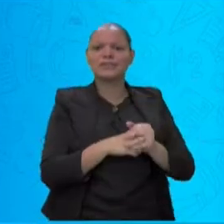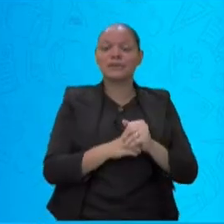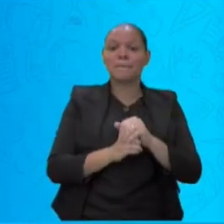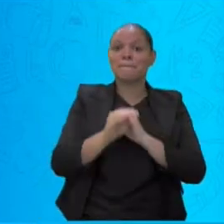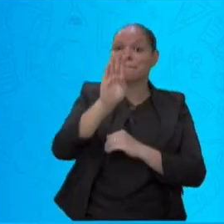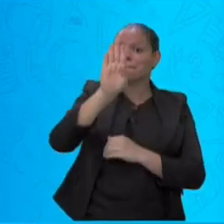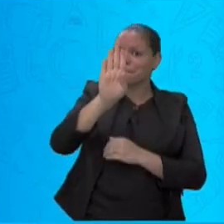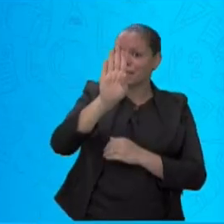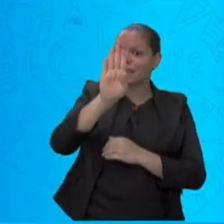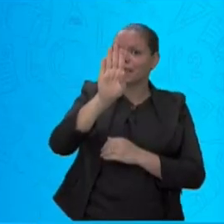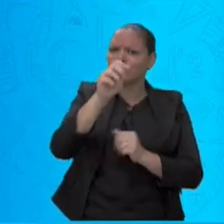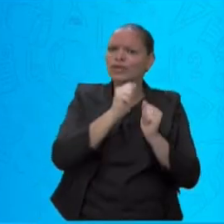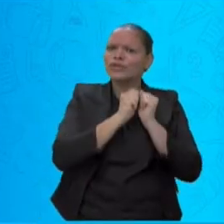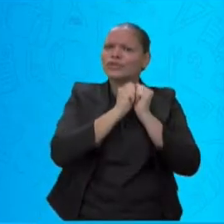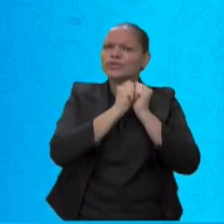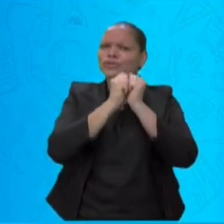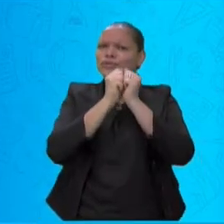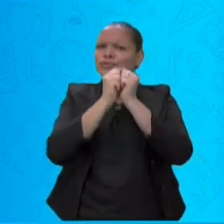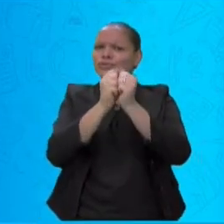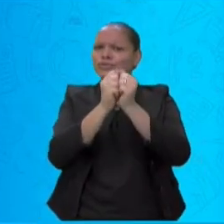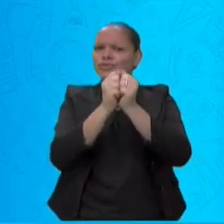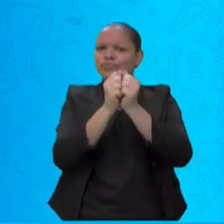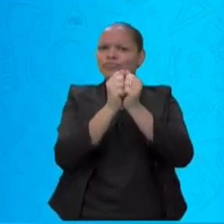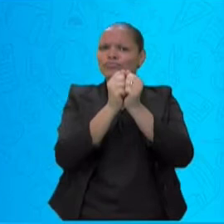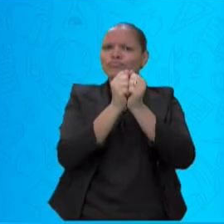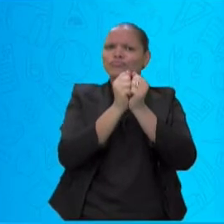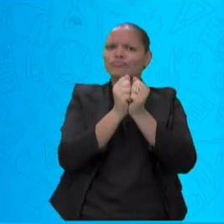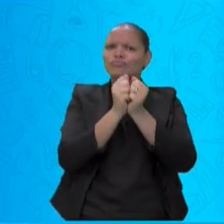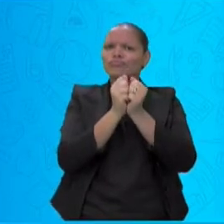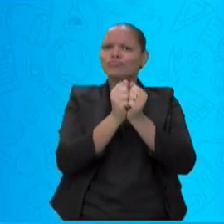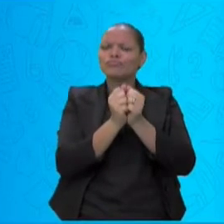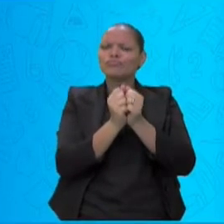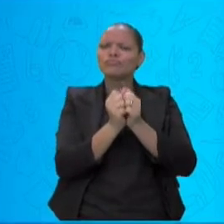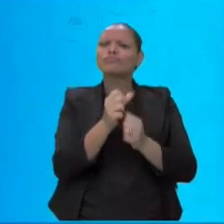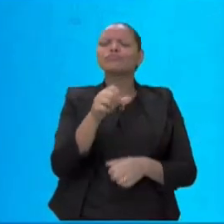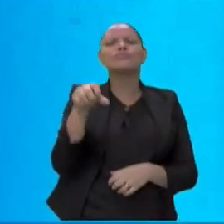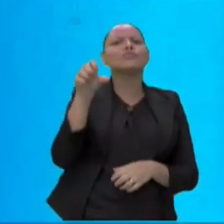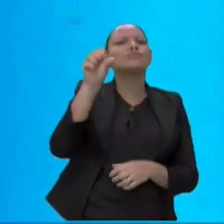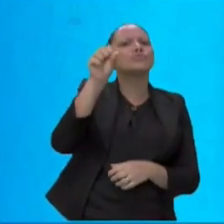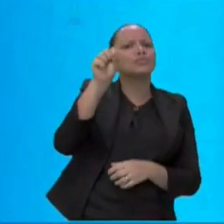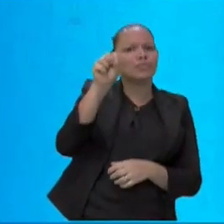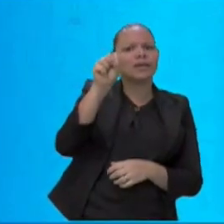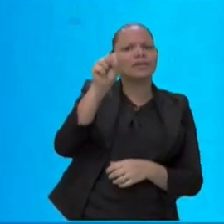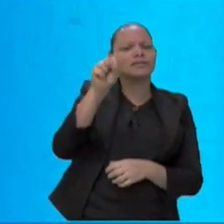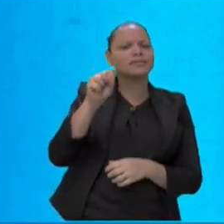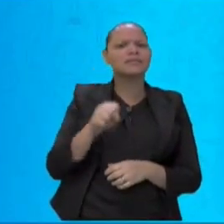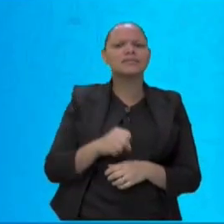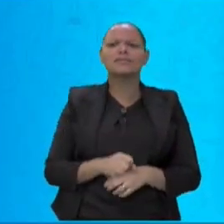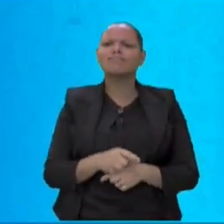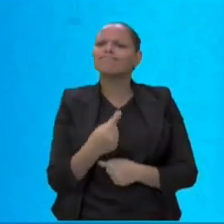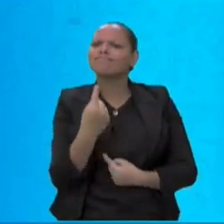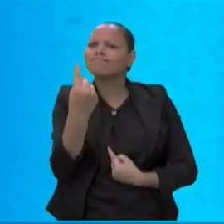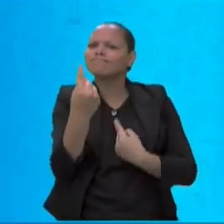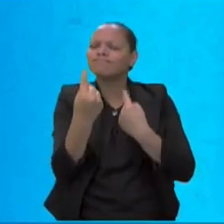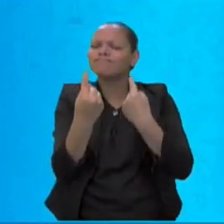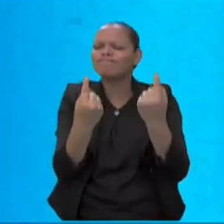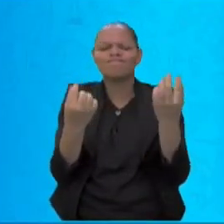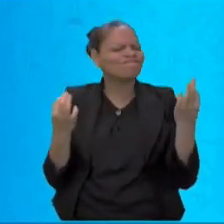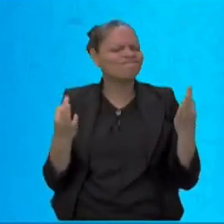junto com o SU e o M formou uma sílaba com o M. Então, cada um numa sílaba. Imperfeito.